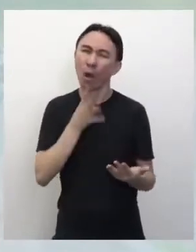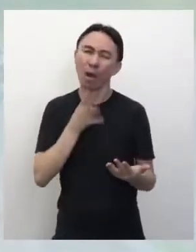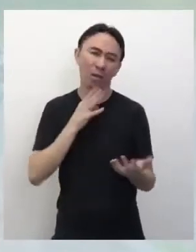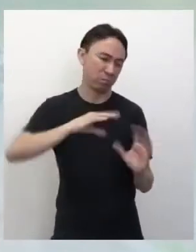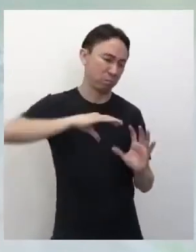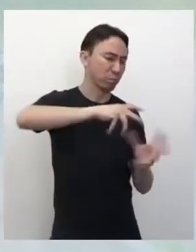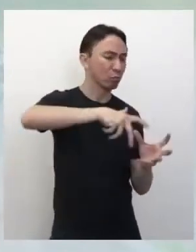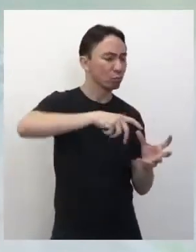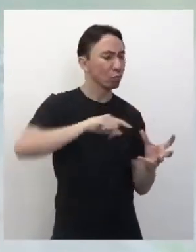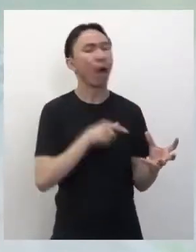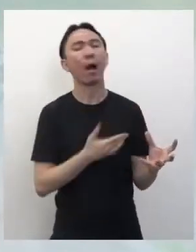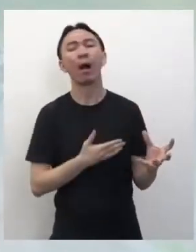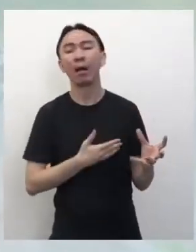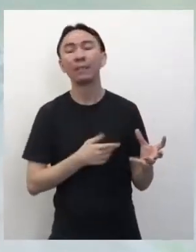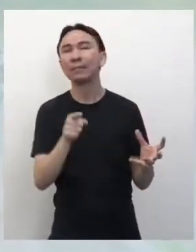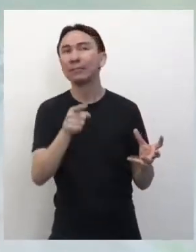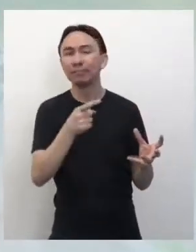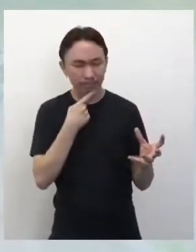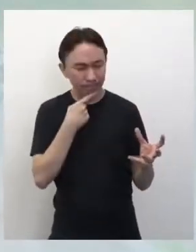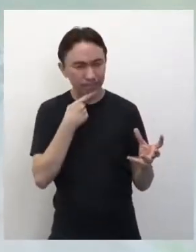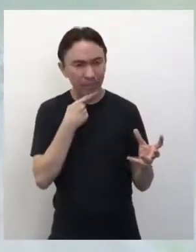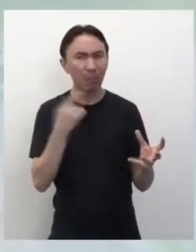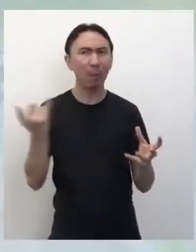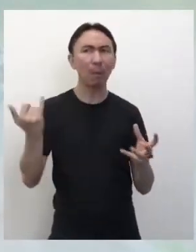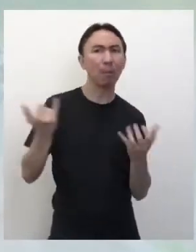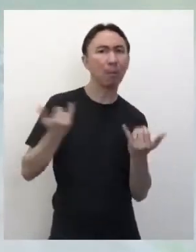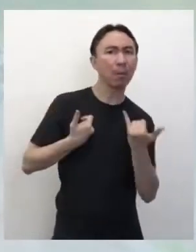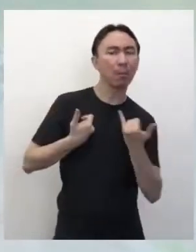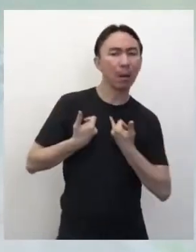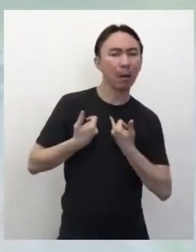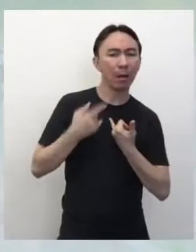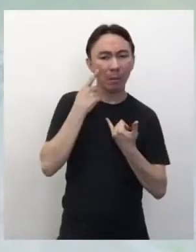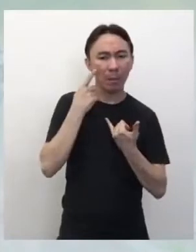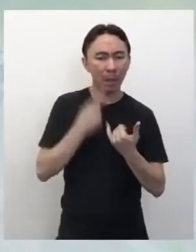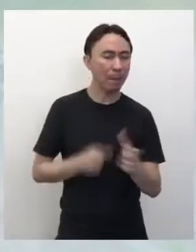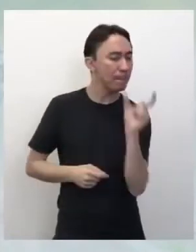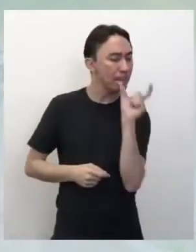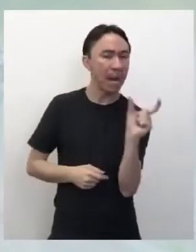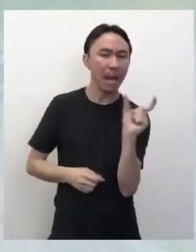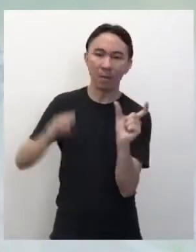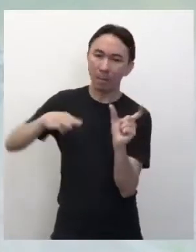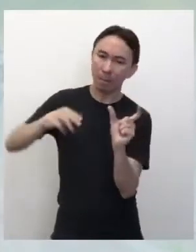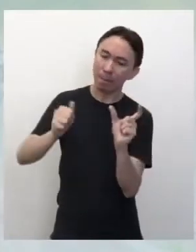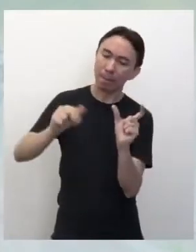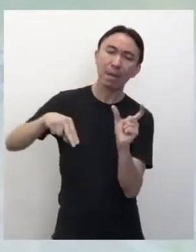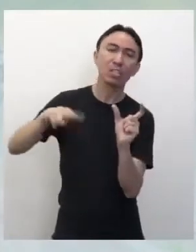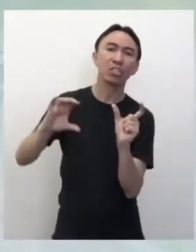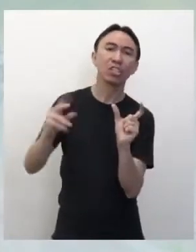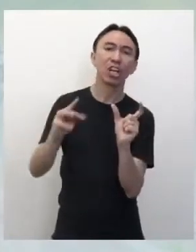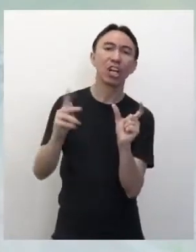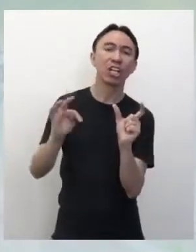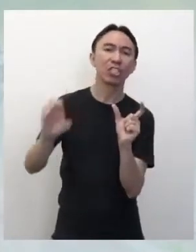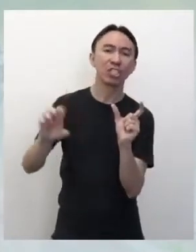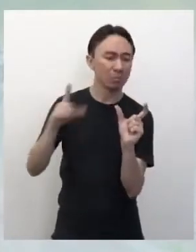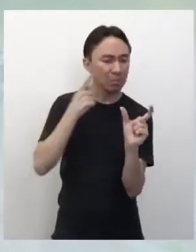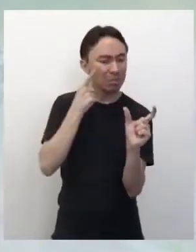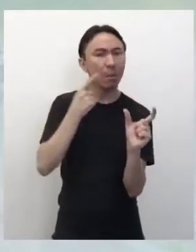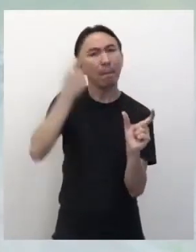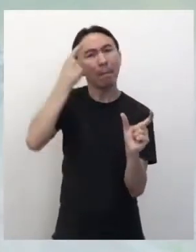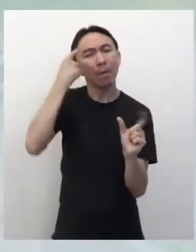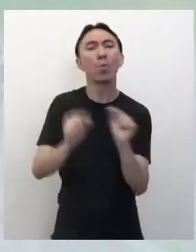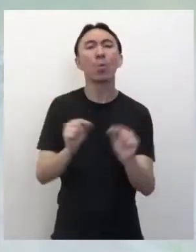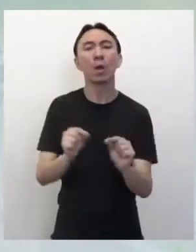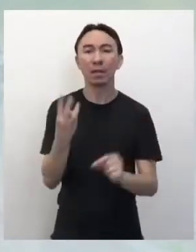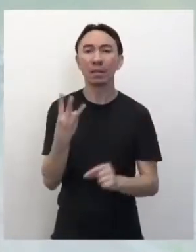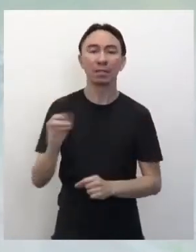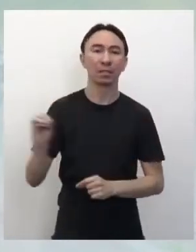vem à sua mente quando você ouve ou lê a palavra manchete? 30 segundinhos para vocês responderem no chat.